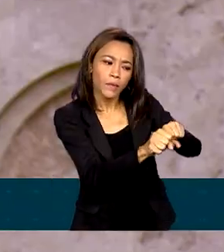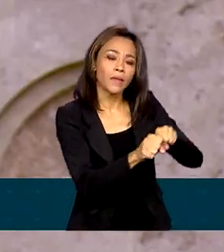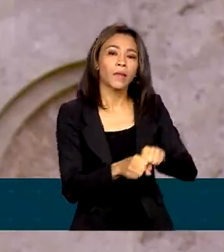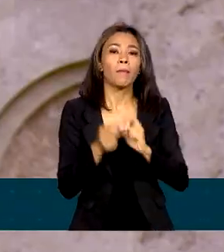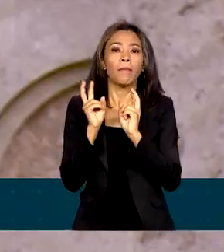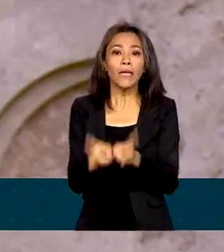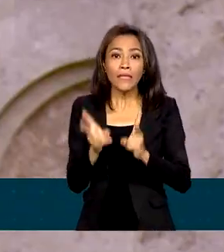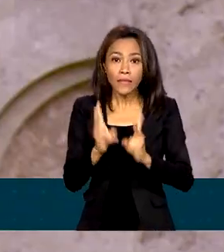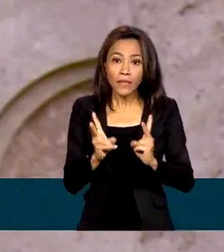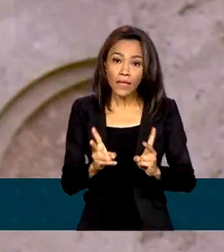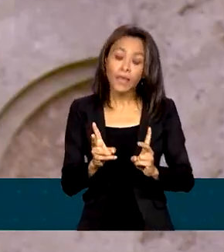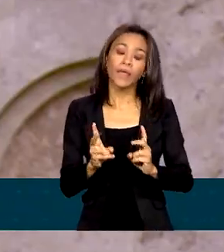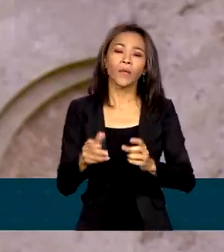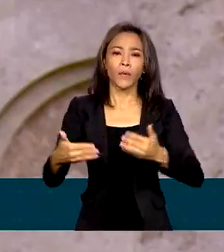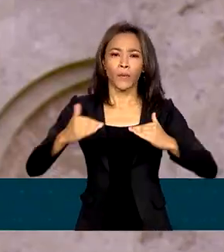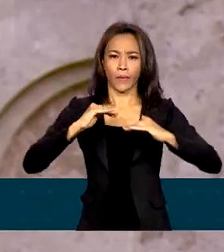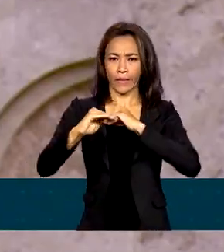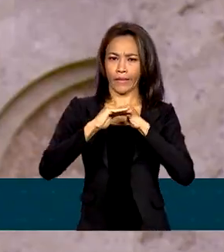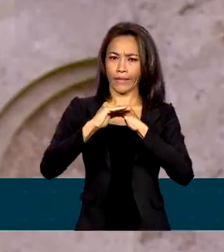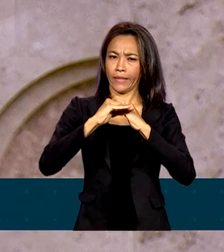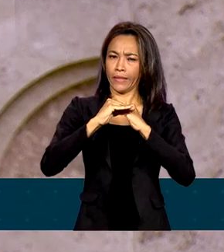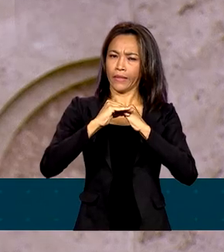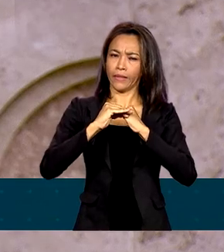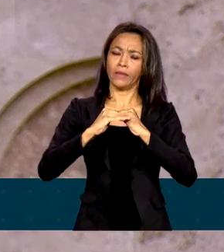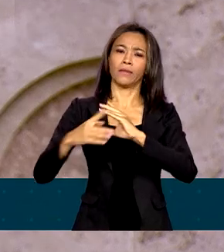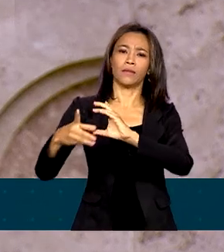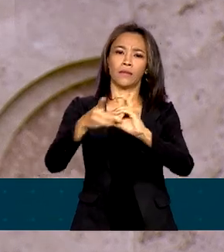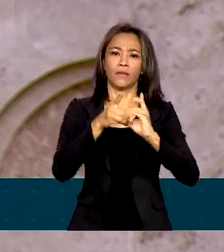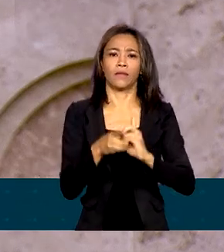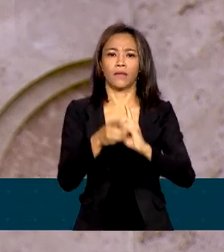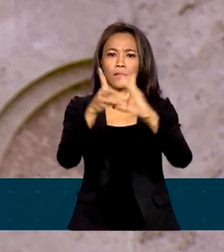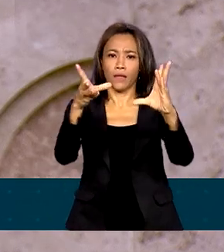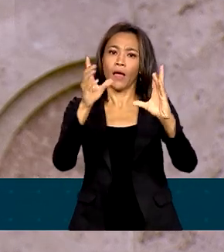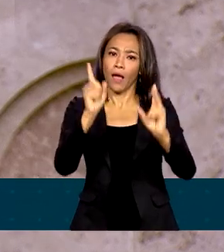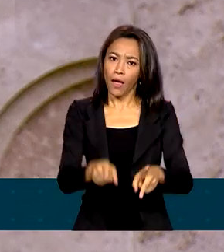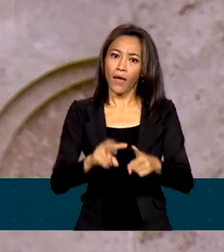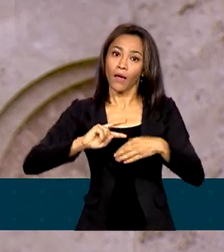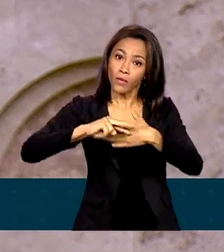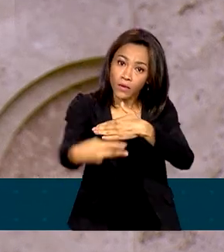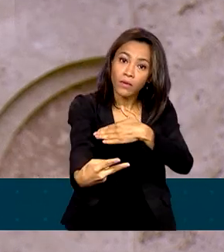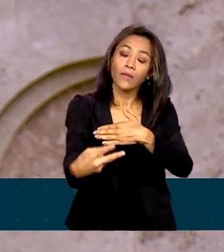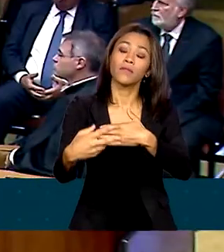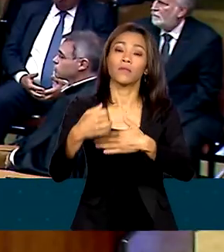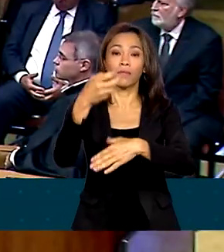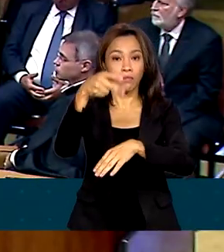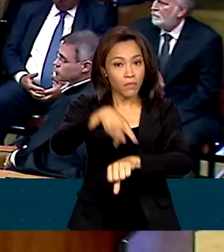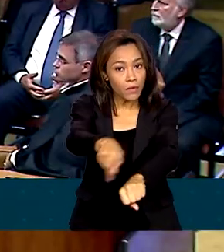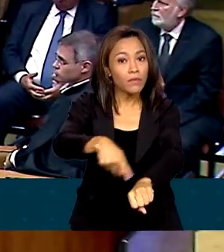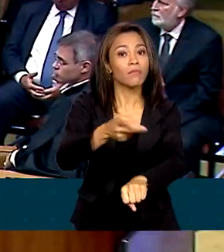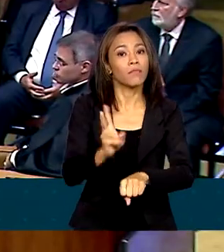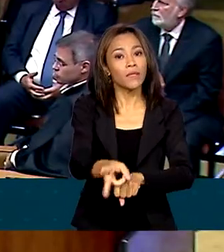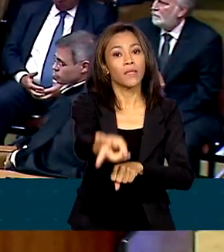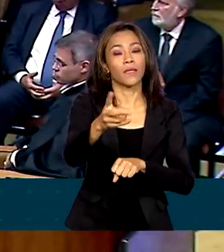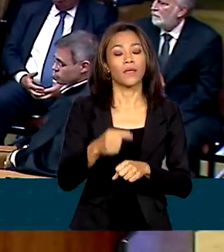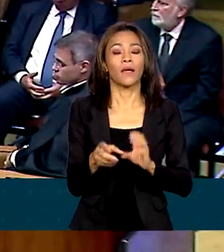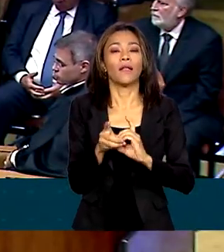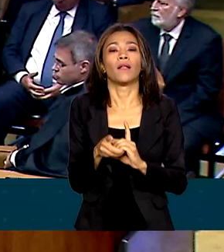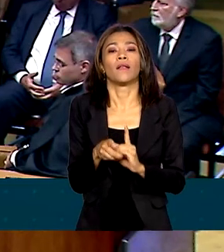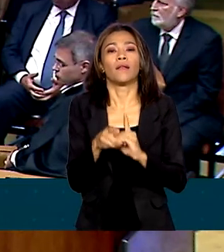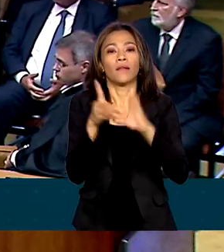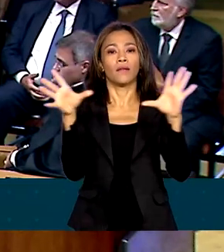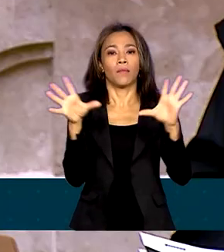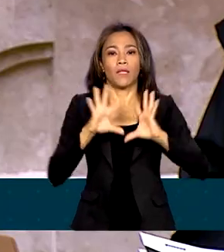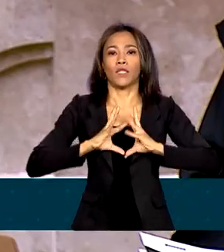é manter estável a sociedade e o Estado. Manter sólida a democracia é manter a liberdade de